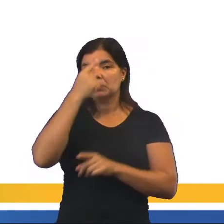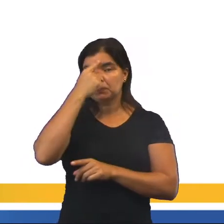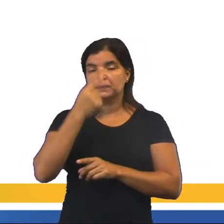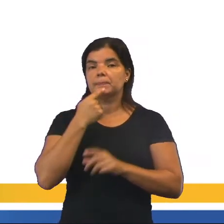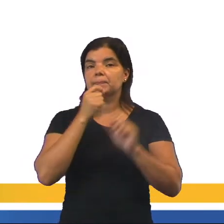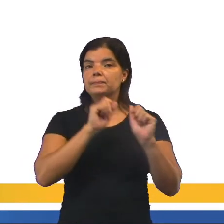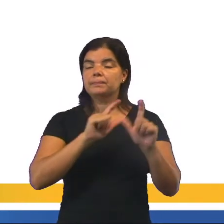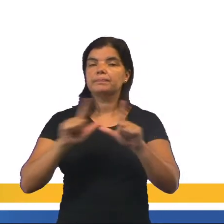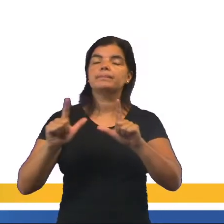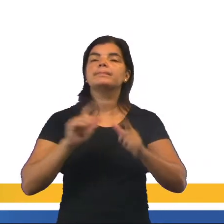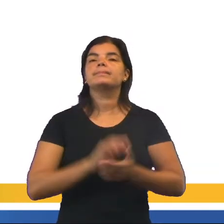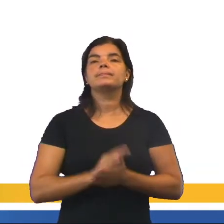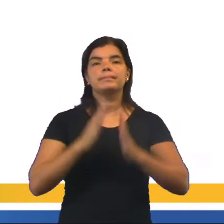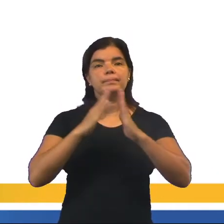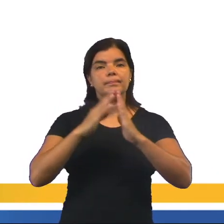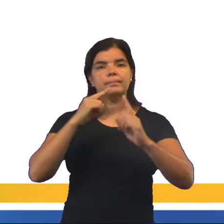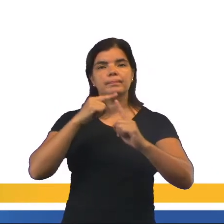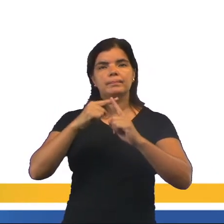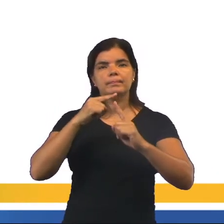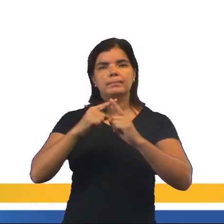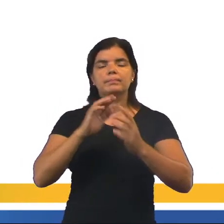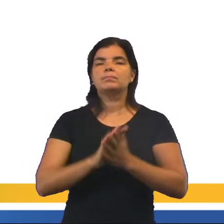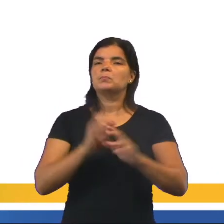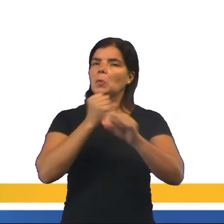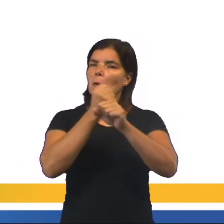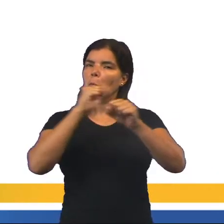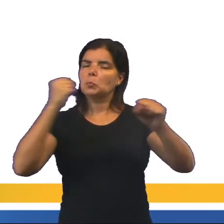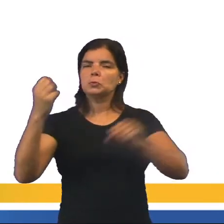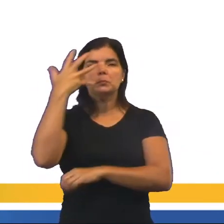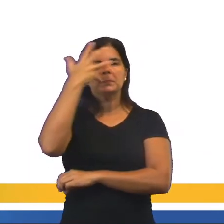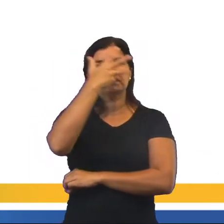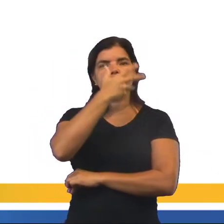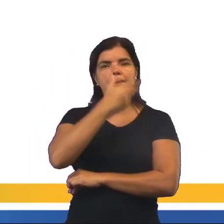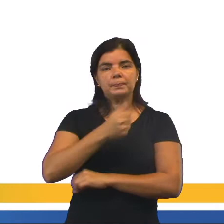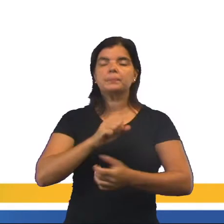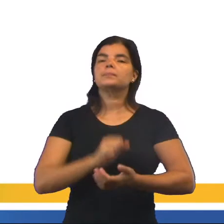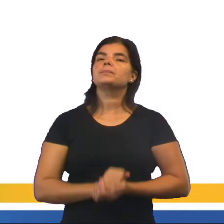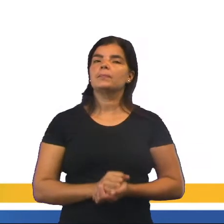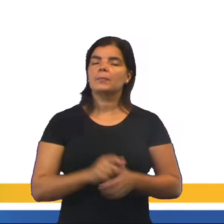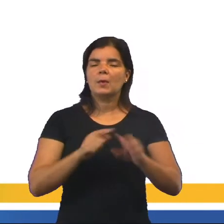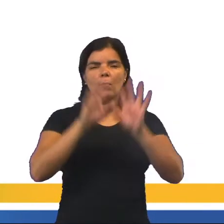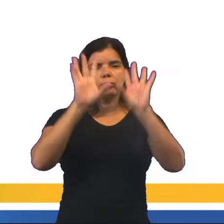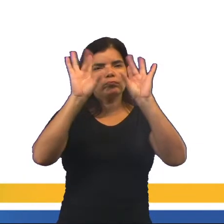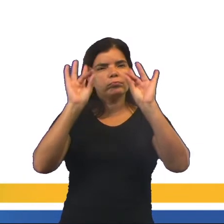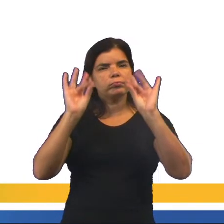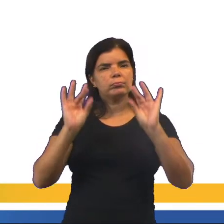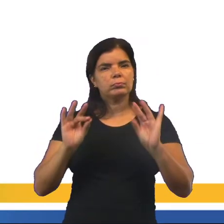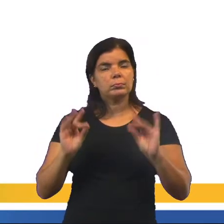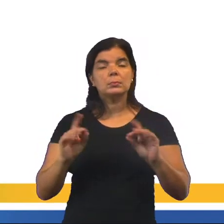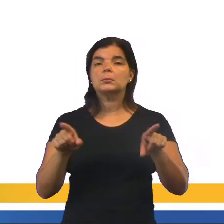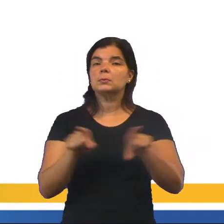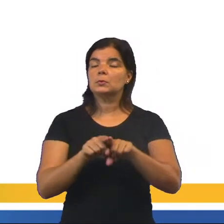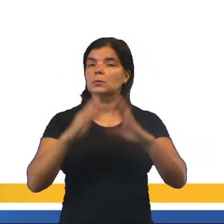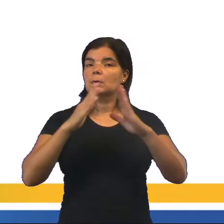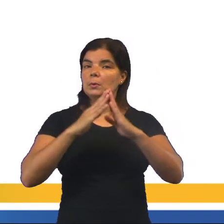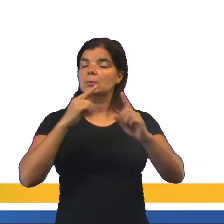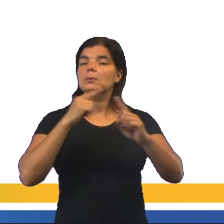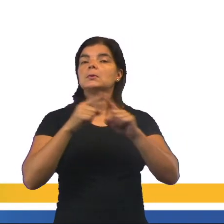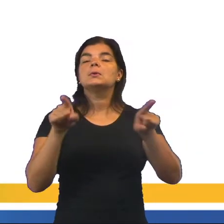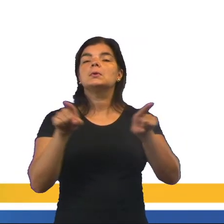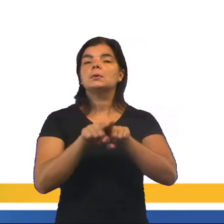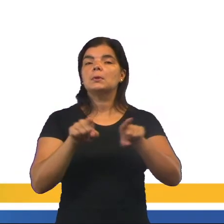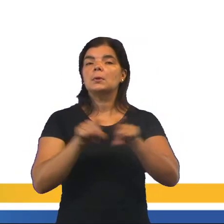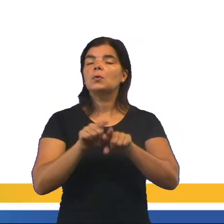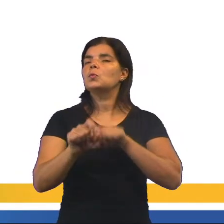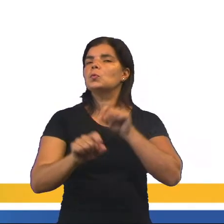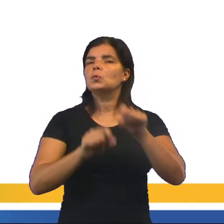slide aí para vocês, a Igreja de Santa Sofia, bem grande, bem exuberante, ricas em detalhes. E ali nessa igreja também